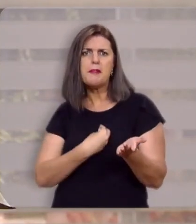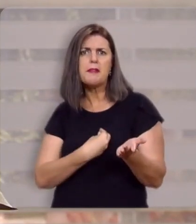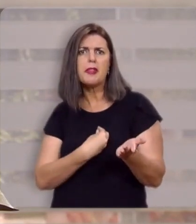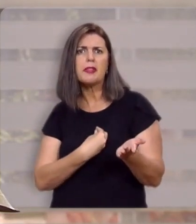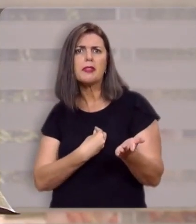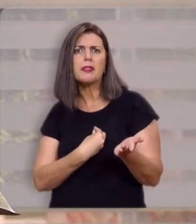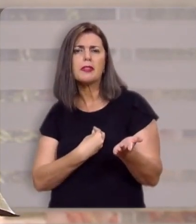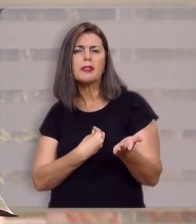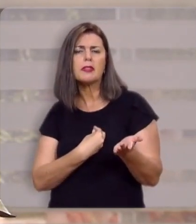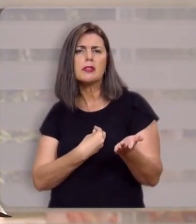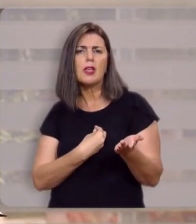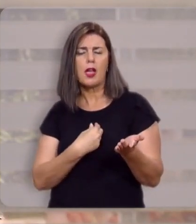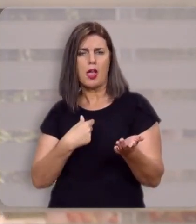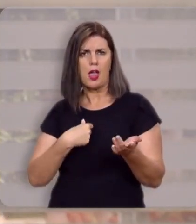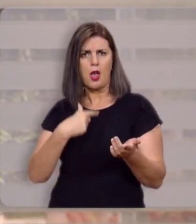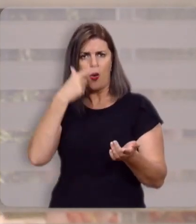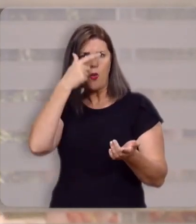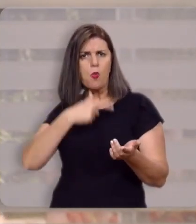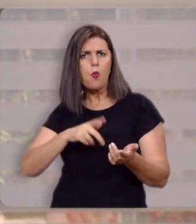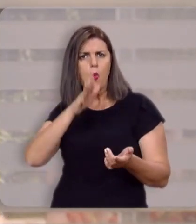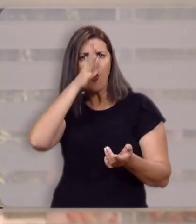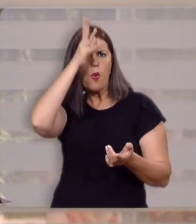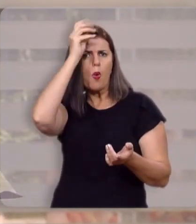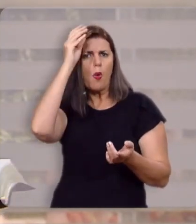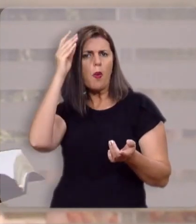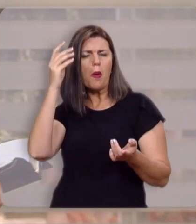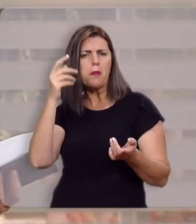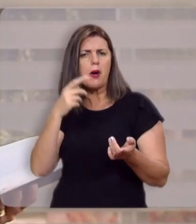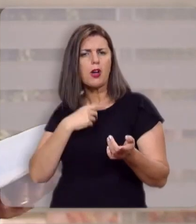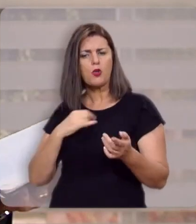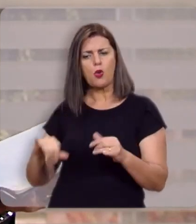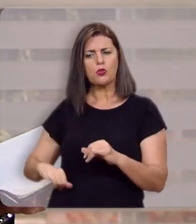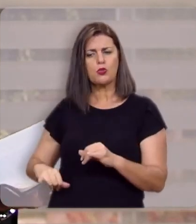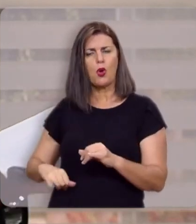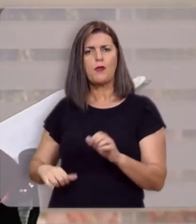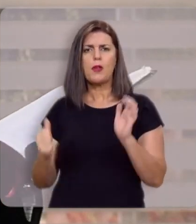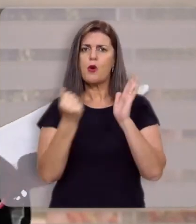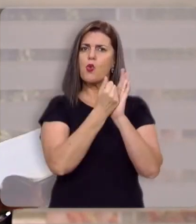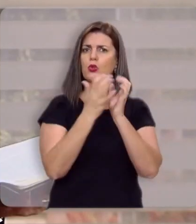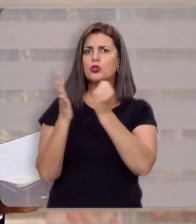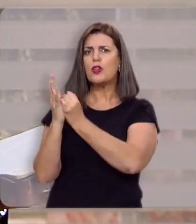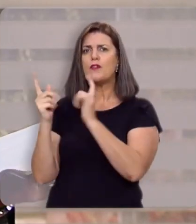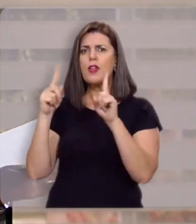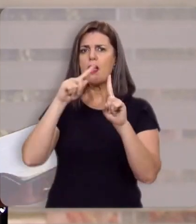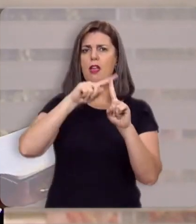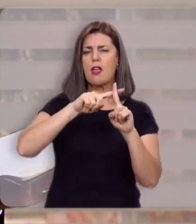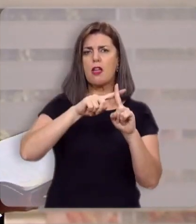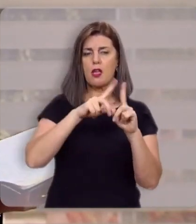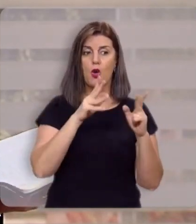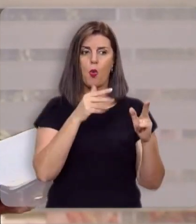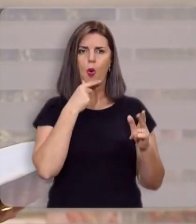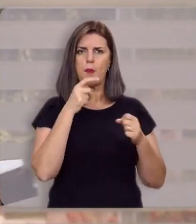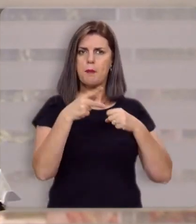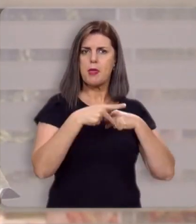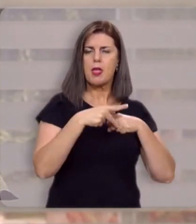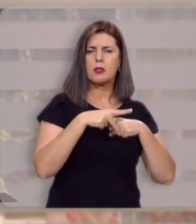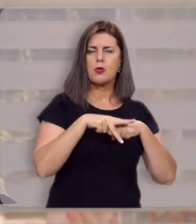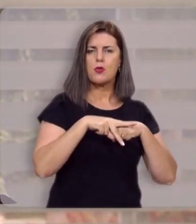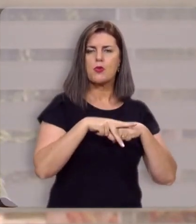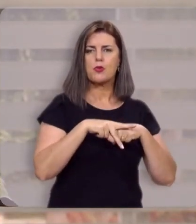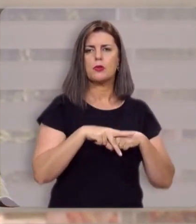Muito embora ele era um cidadão romano e não sofria a pena de crucificação, como sofreu Pedro,